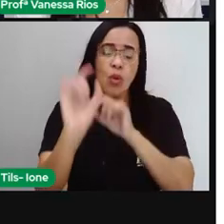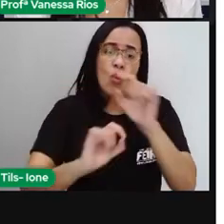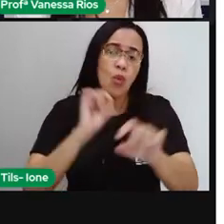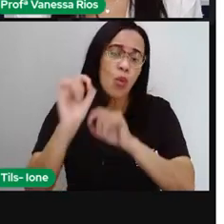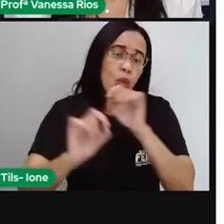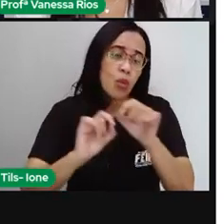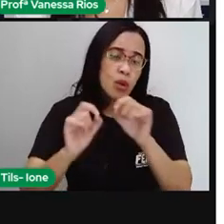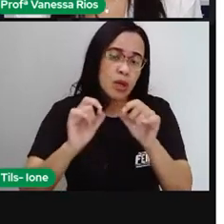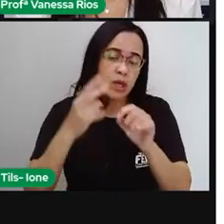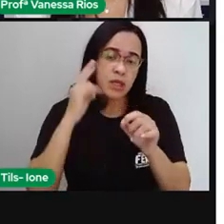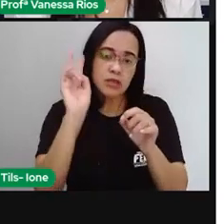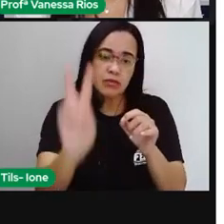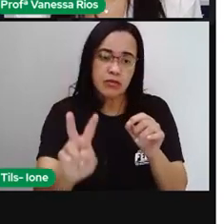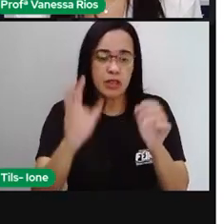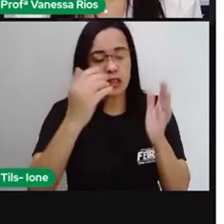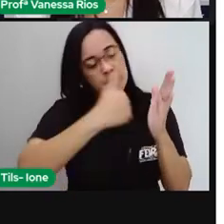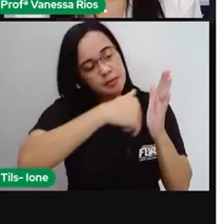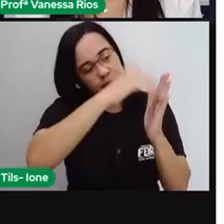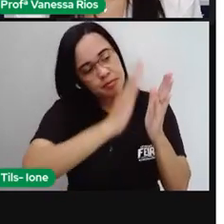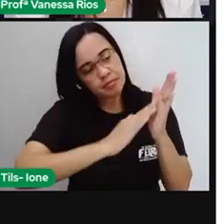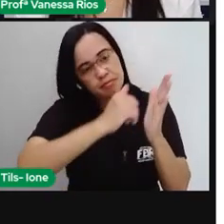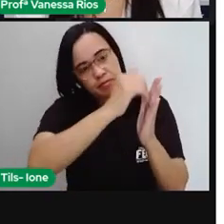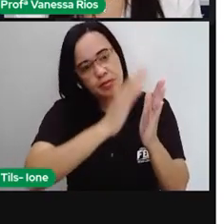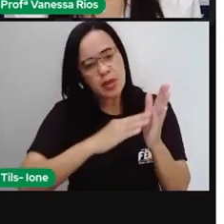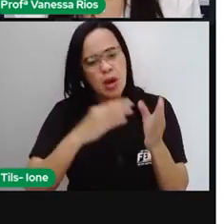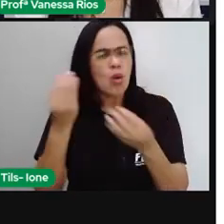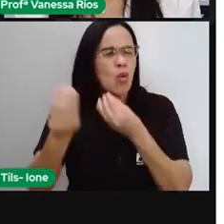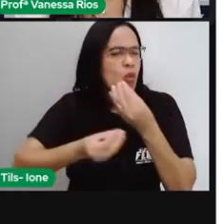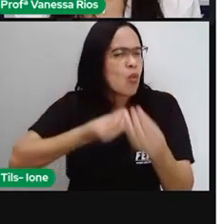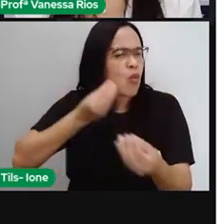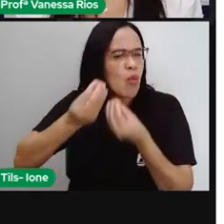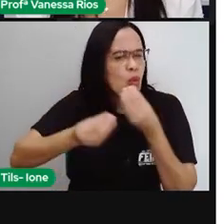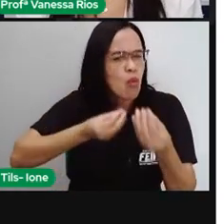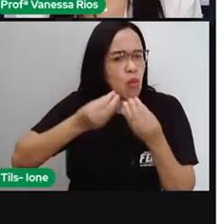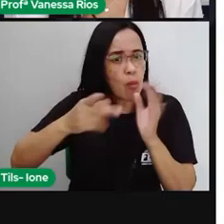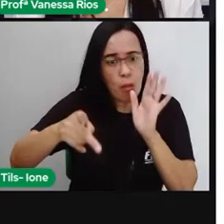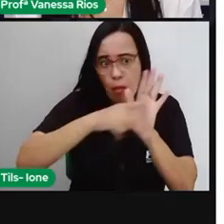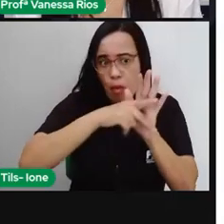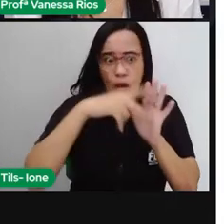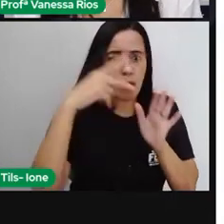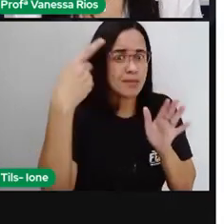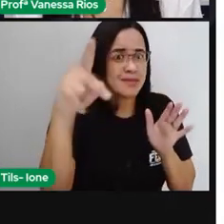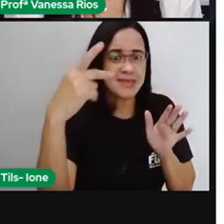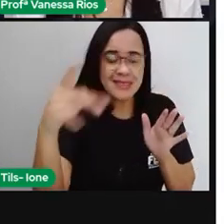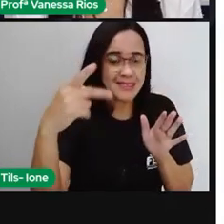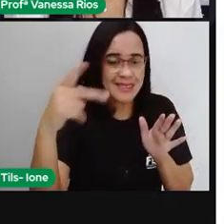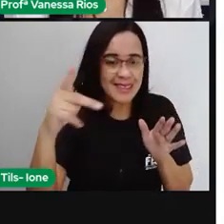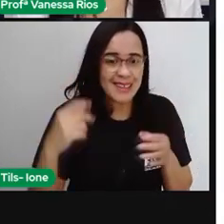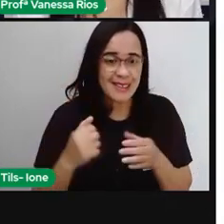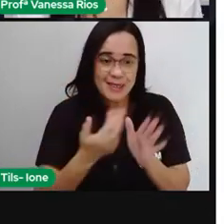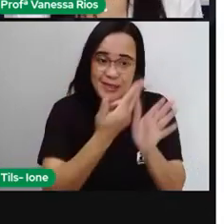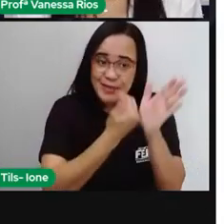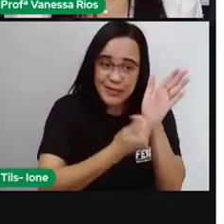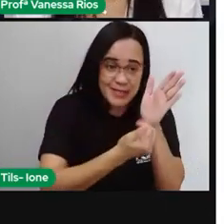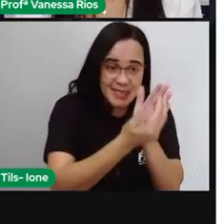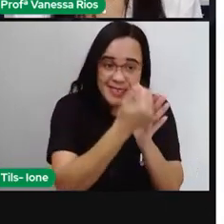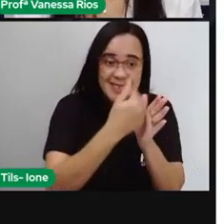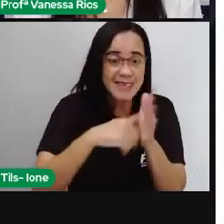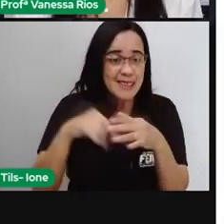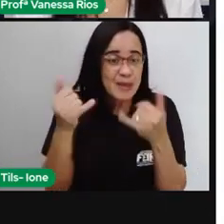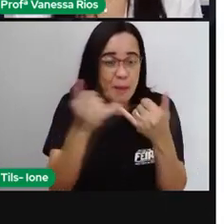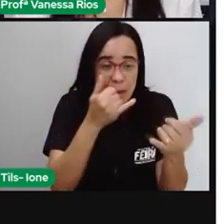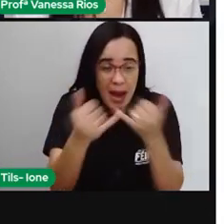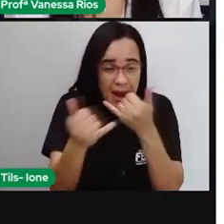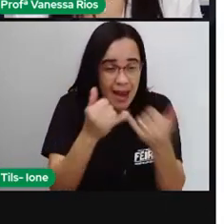pinturas, é possível perceber como ele se apropria da forma e ingenuidade dos desenhos infantis.